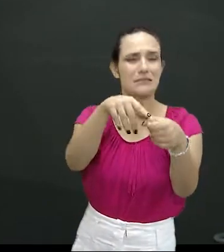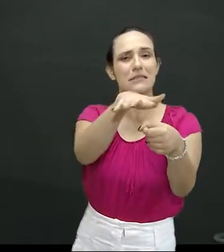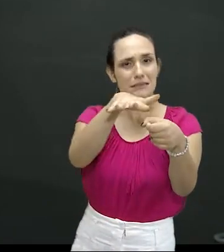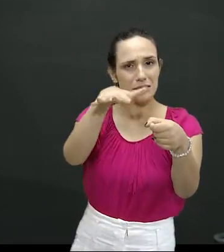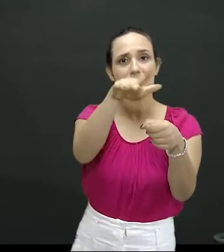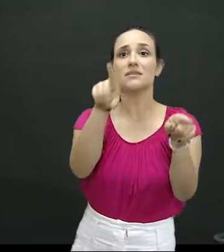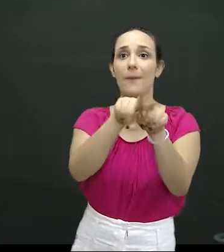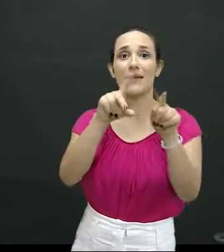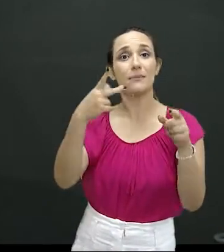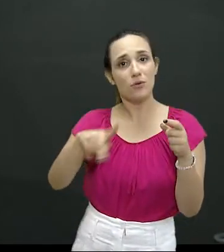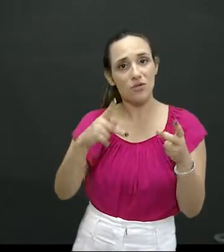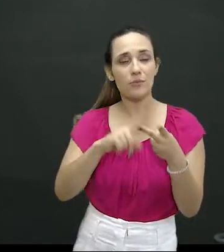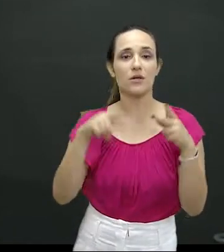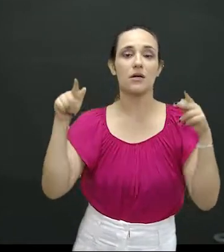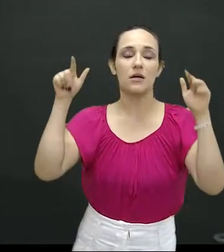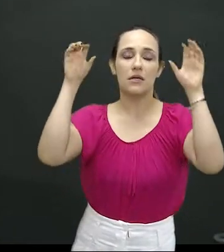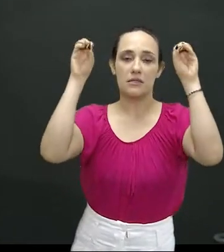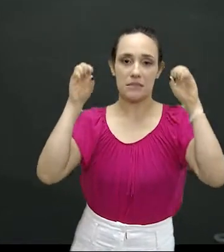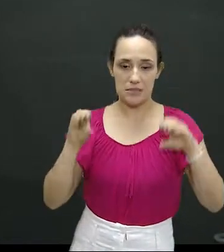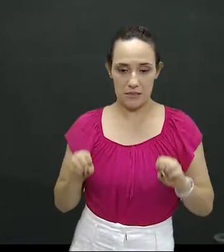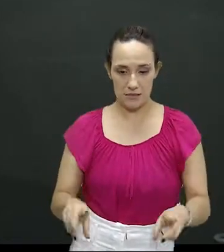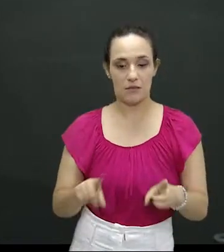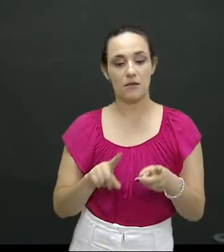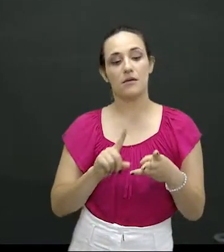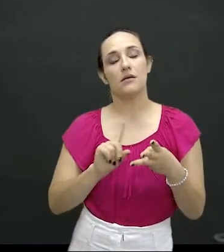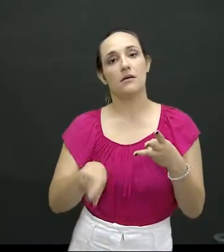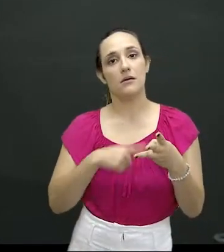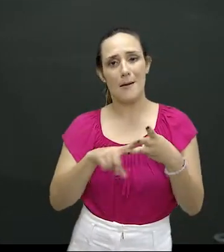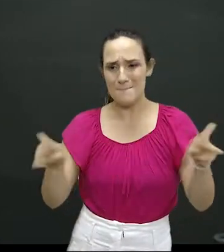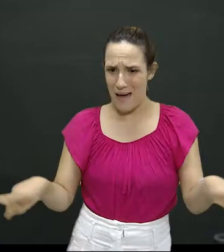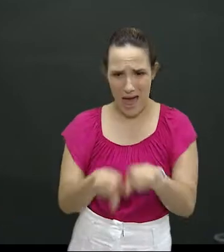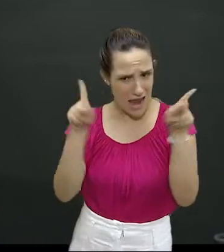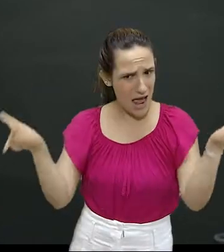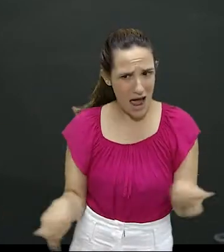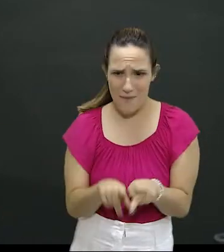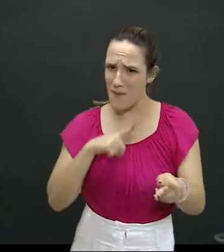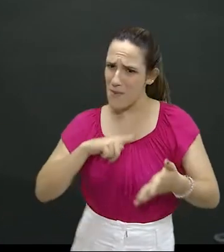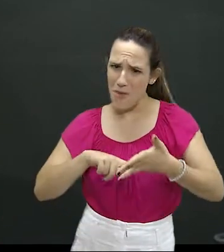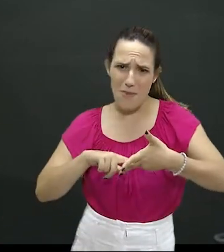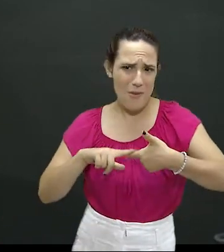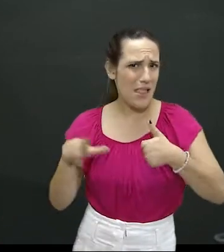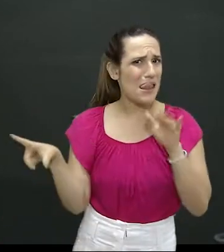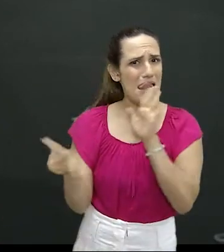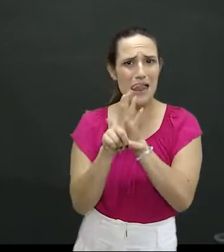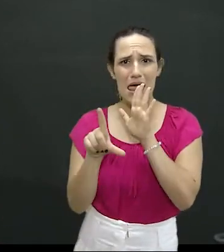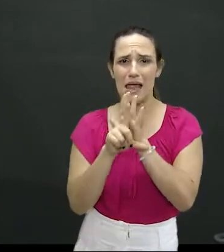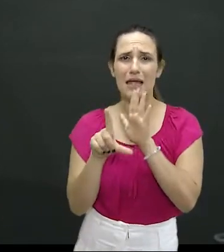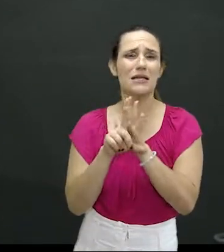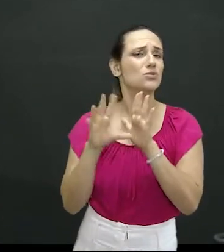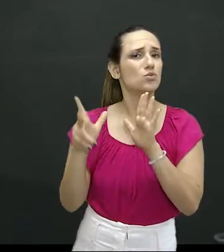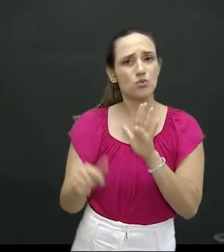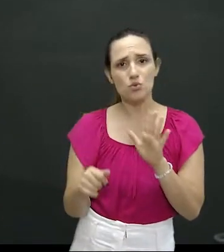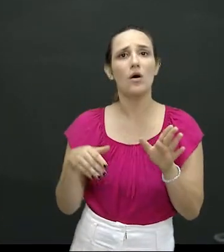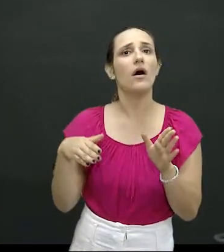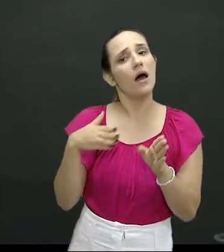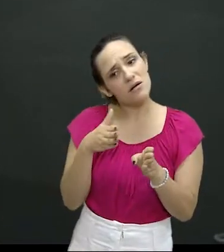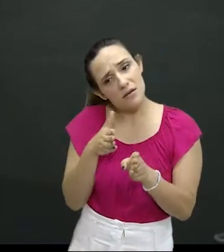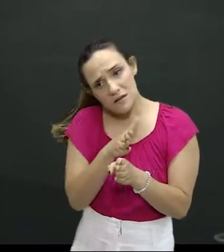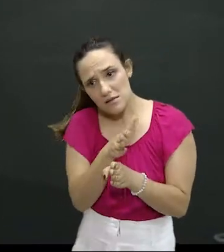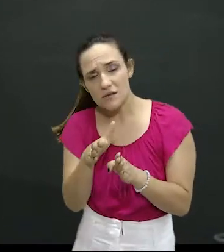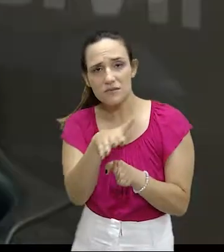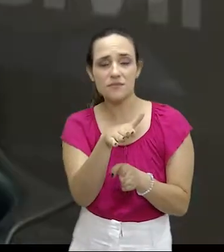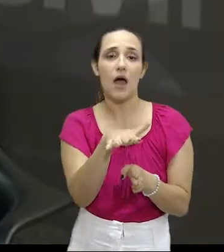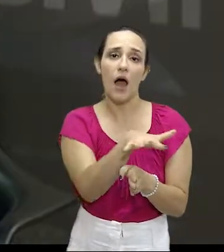Ponta Porã, Sete Quedas, Paranhas. Então, nós atuamos em todas as cidades nossas aí, que ficam nessa região, nessa faixa de fronteiras, região de fronteiras de Mato Grosso do Sul com